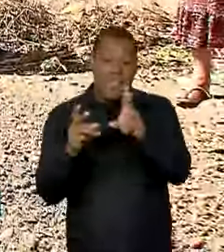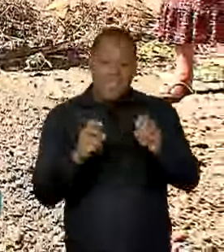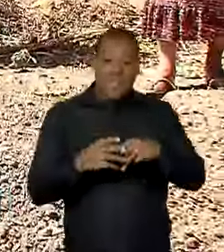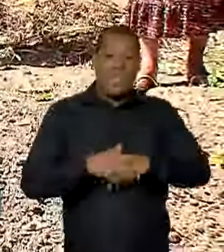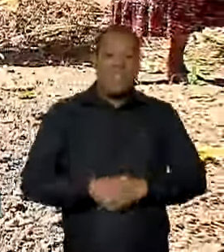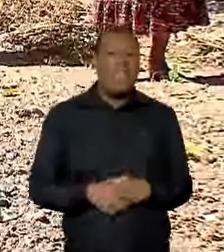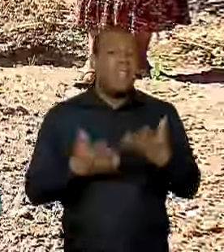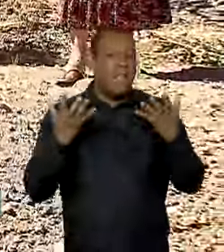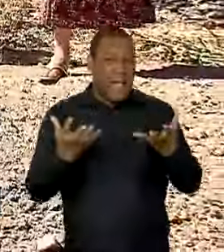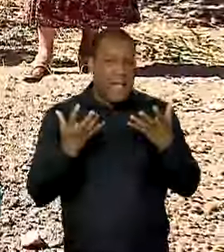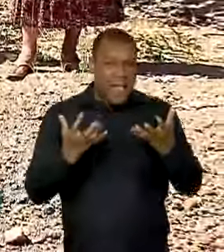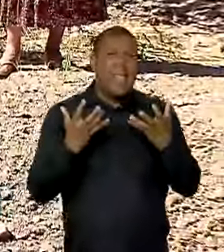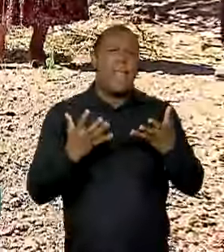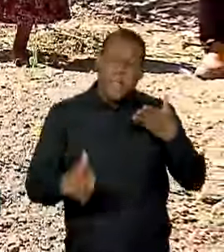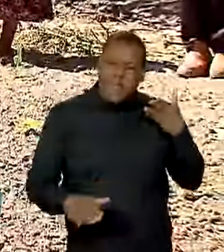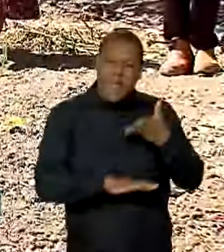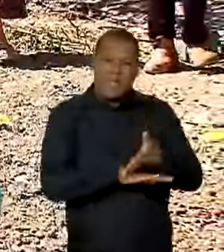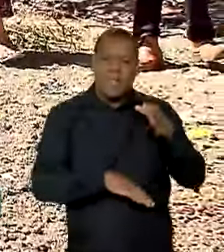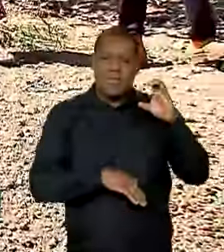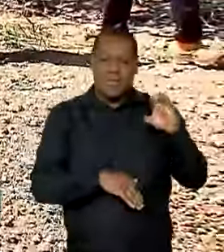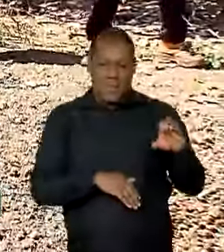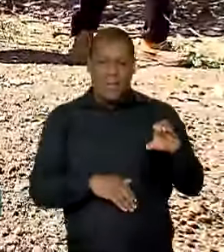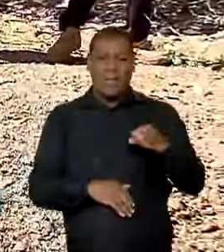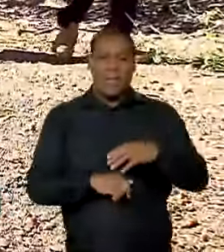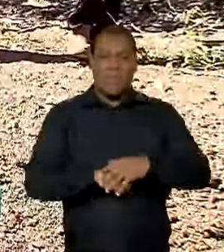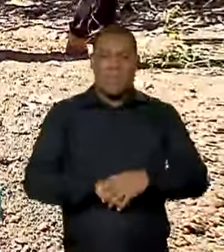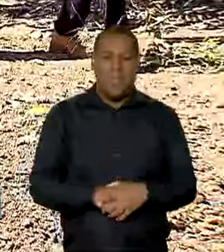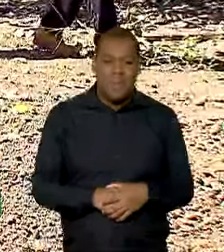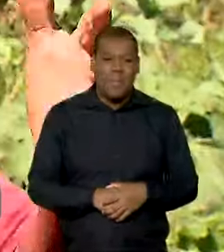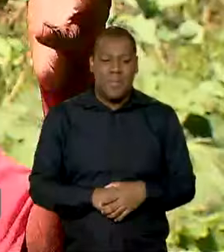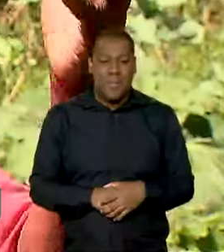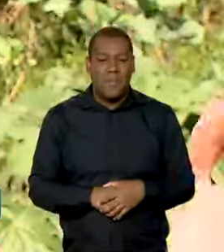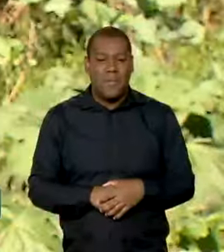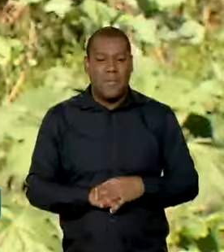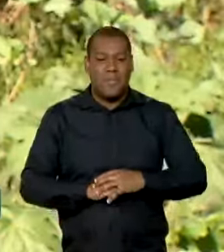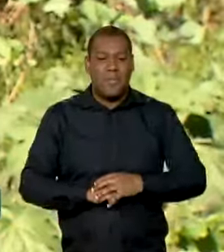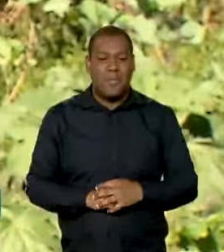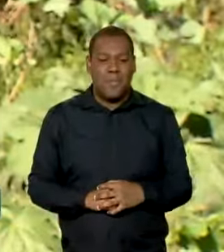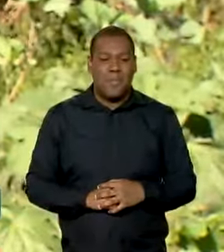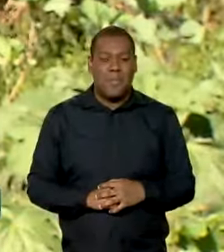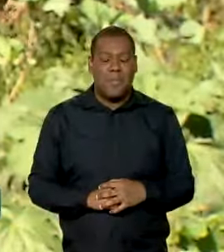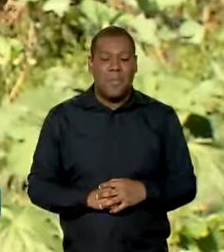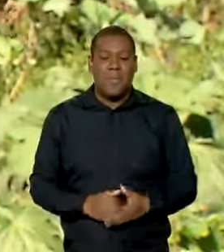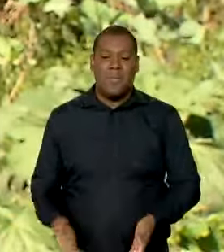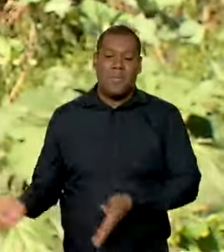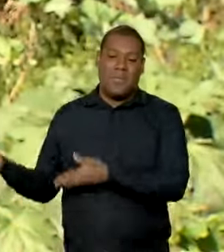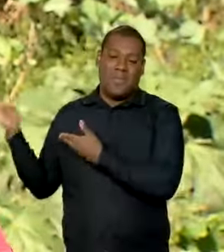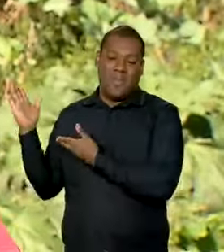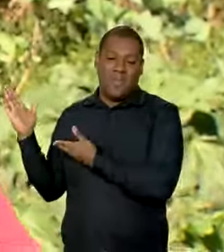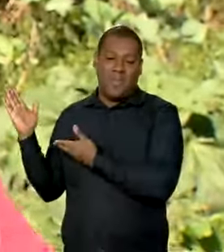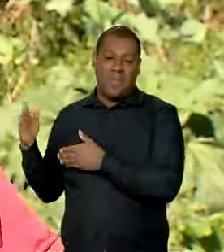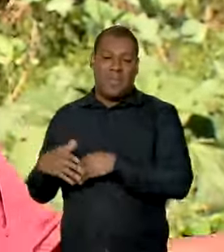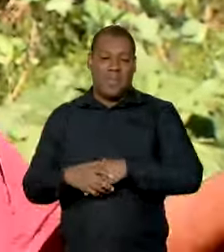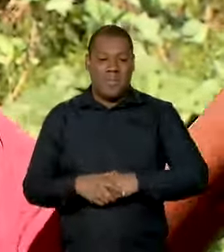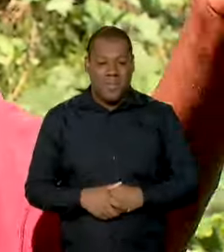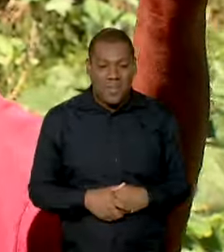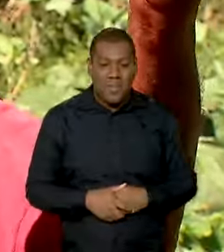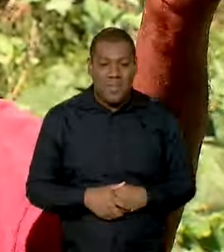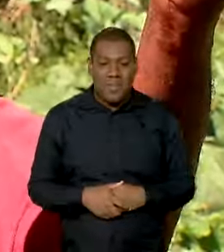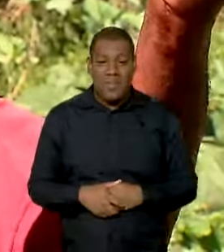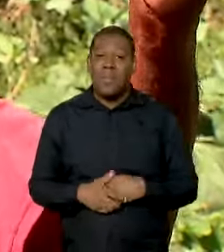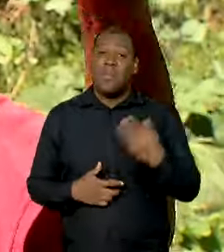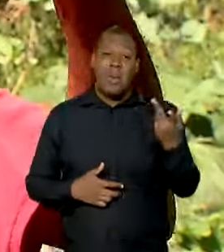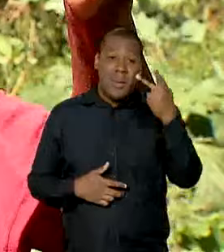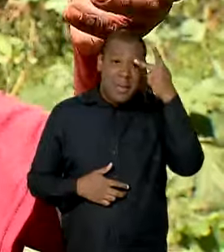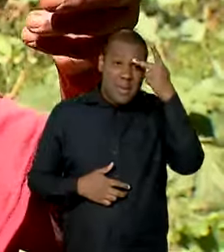e assistência técnica, a produção seria maior. Se tivesse condição aqui, ninguém quase saía daqui para ir